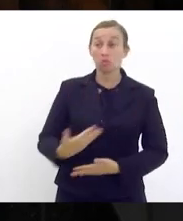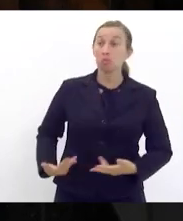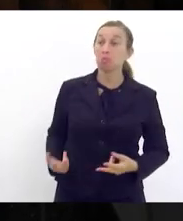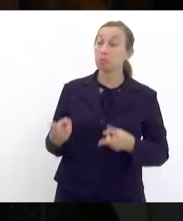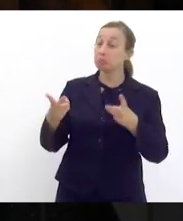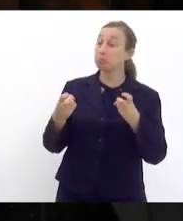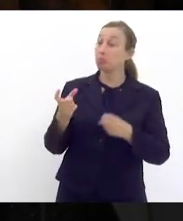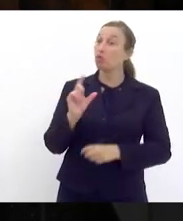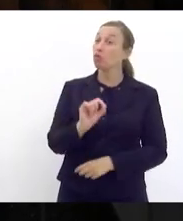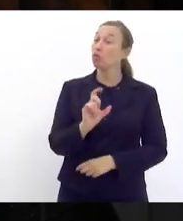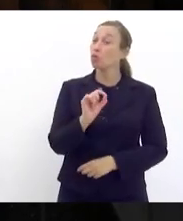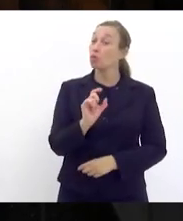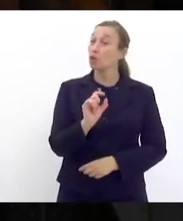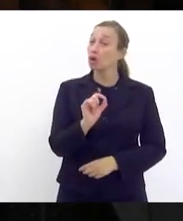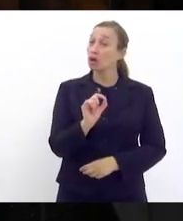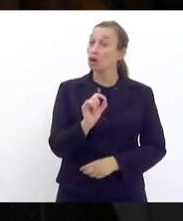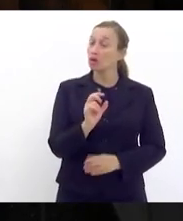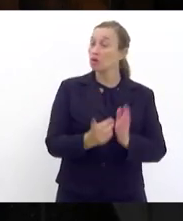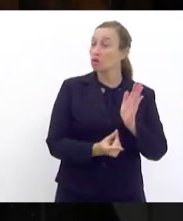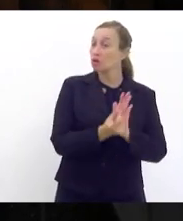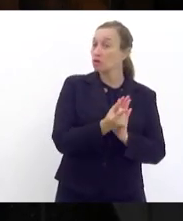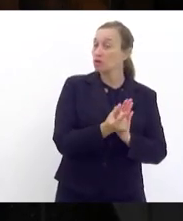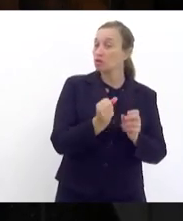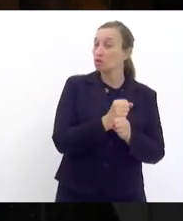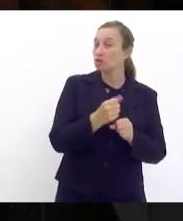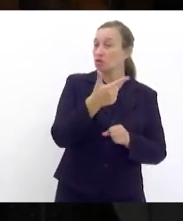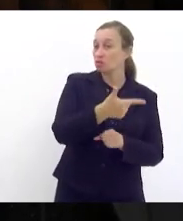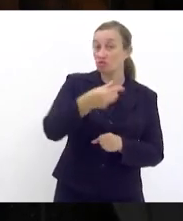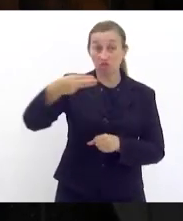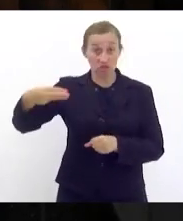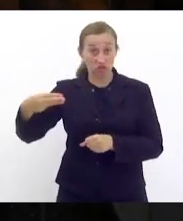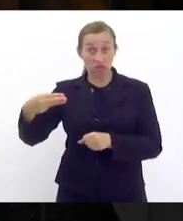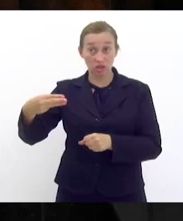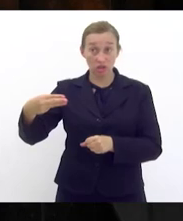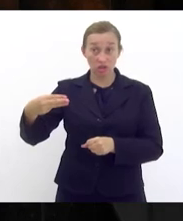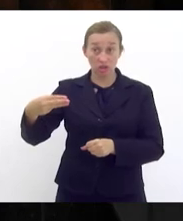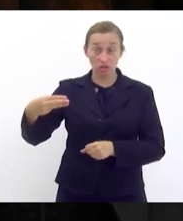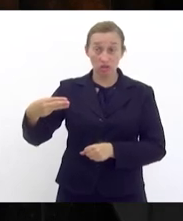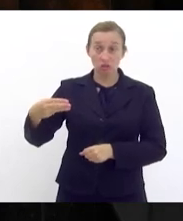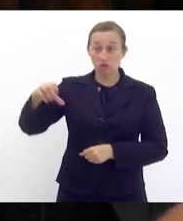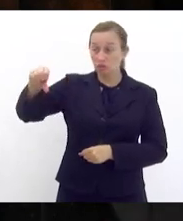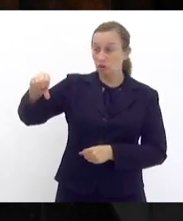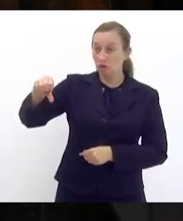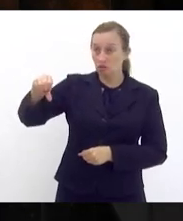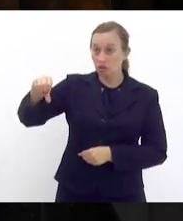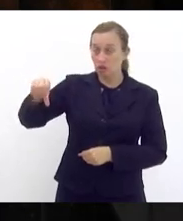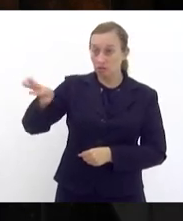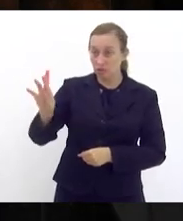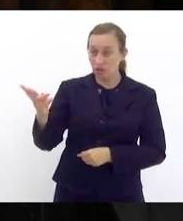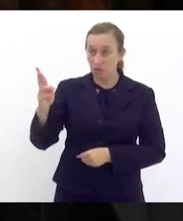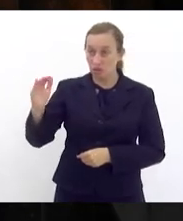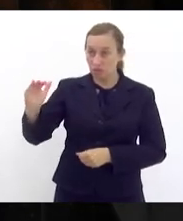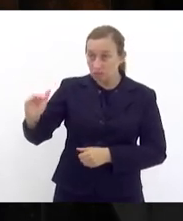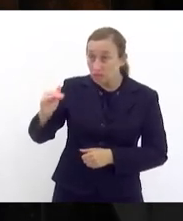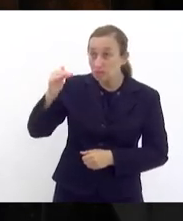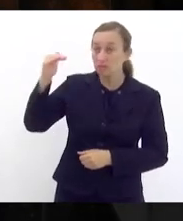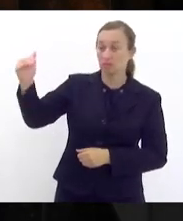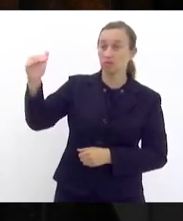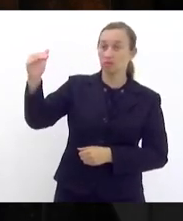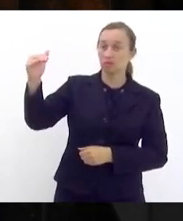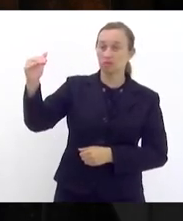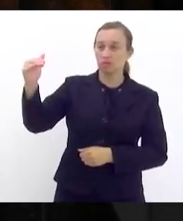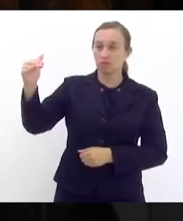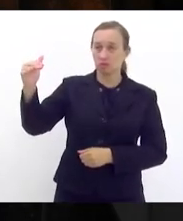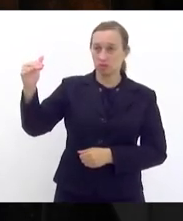receitas estimadas para 2023 estão 9 bilhões acima das